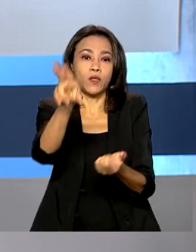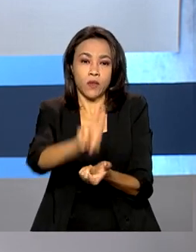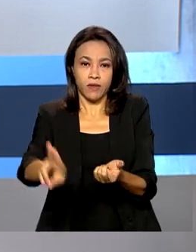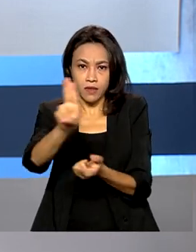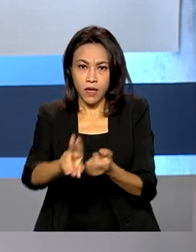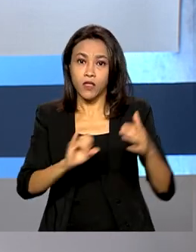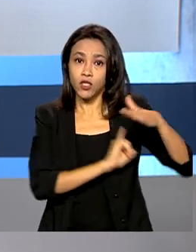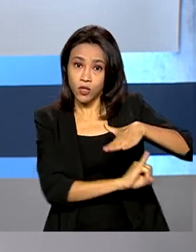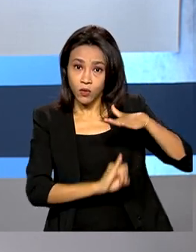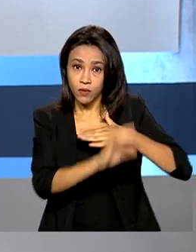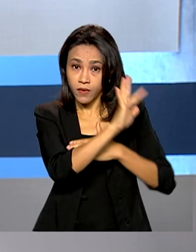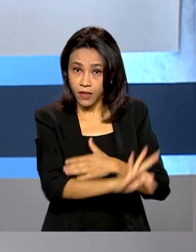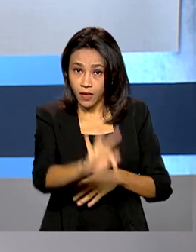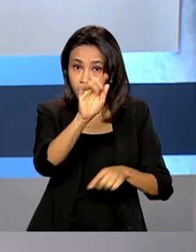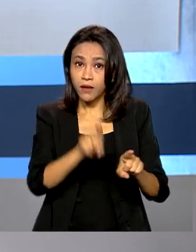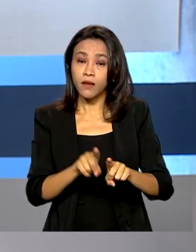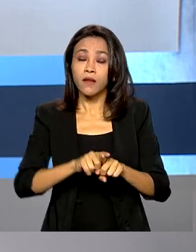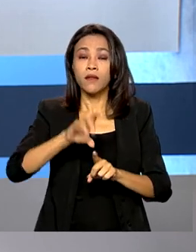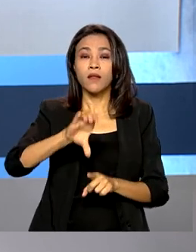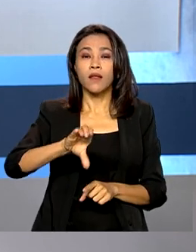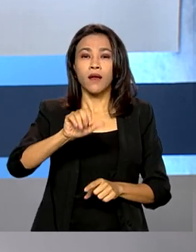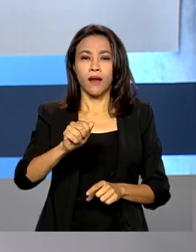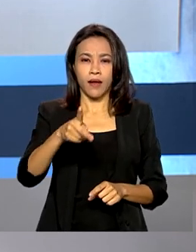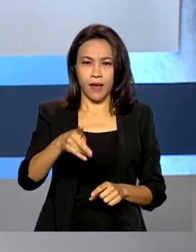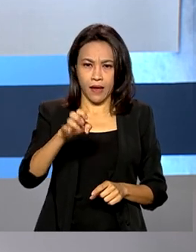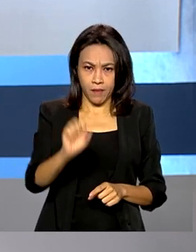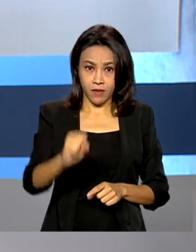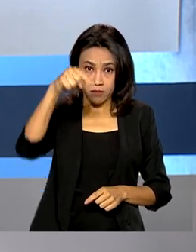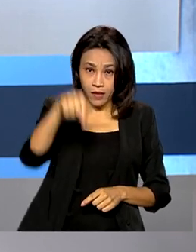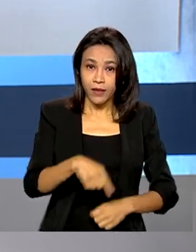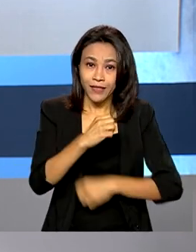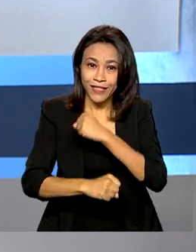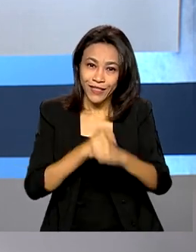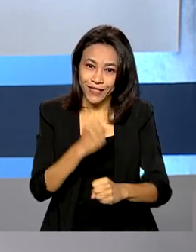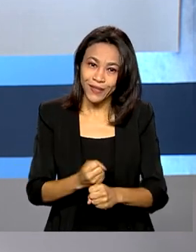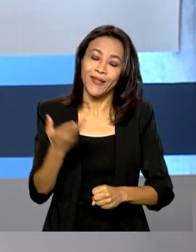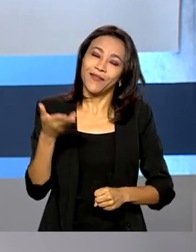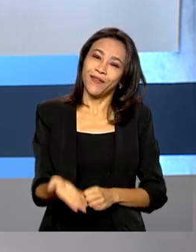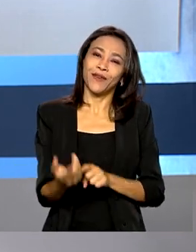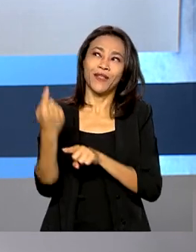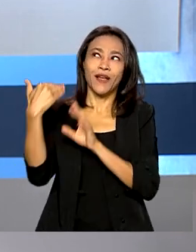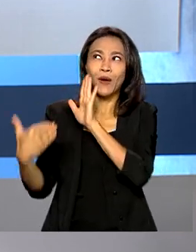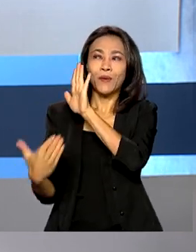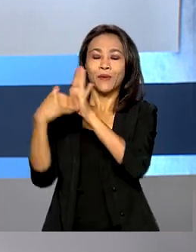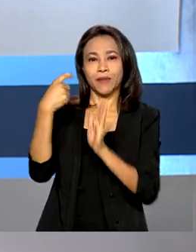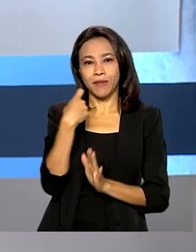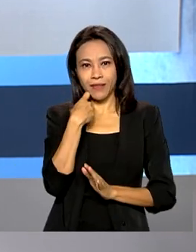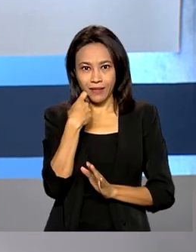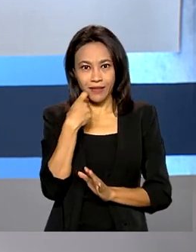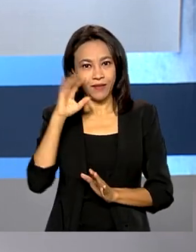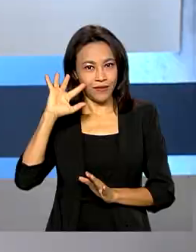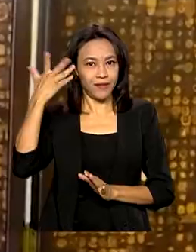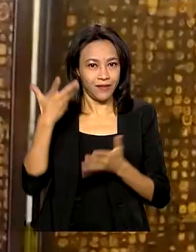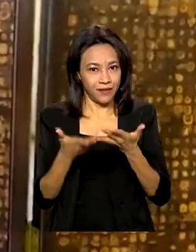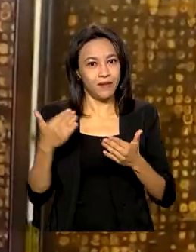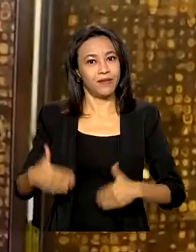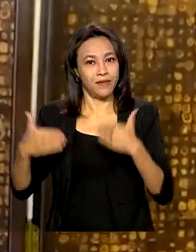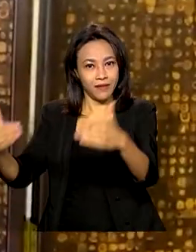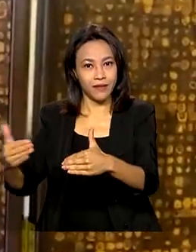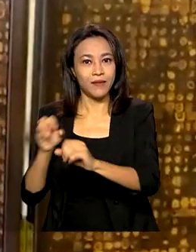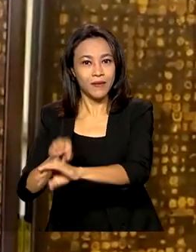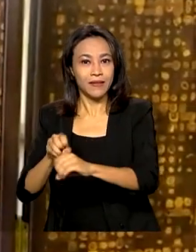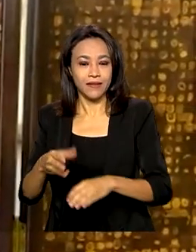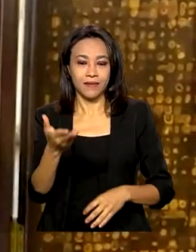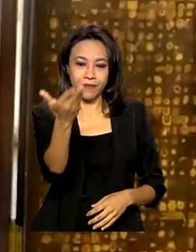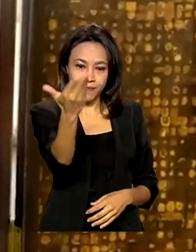também da CAPES para o restante deste ano. A medida foi antecipada na última sexta-feira pelo Ministério da Educação. Eu já